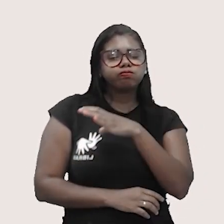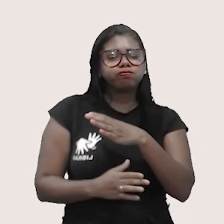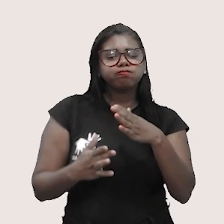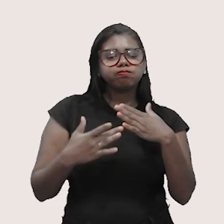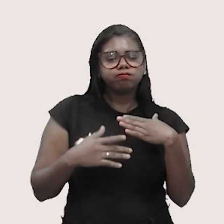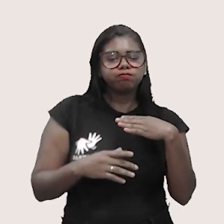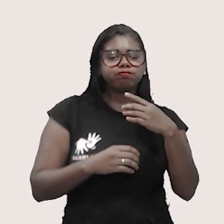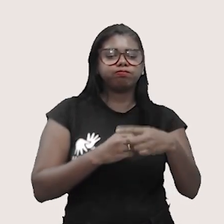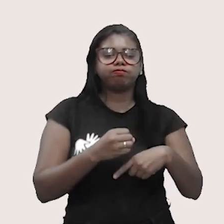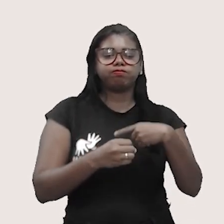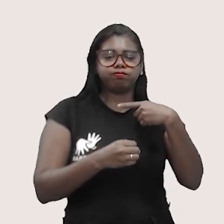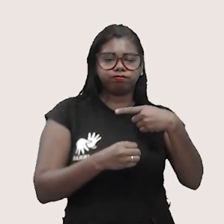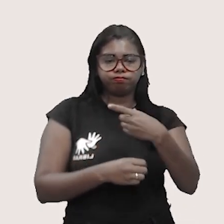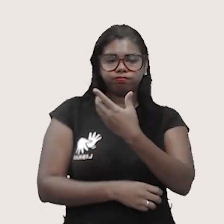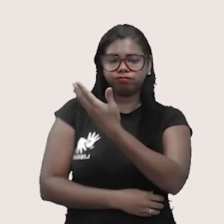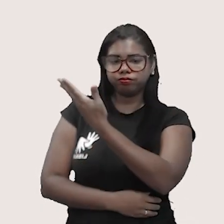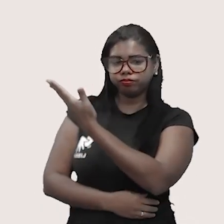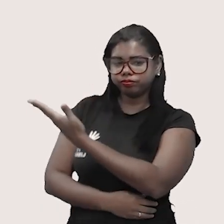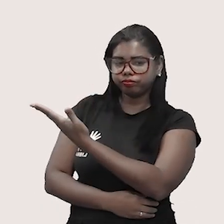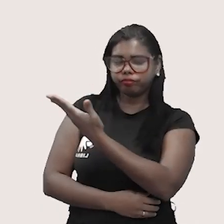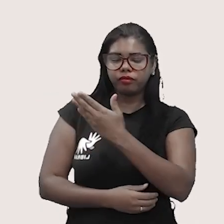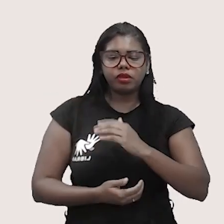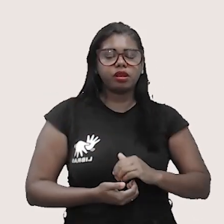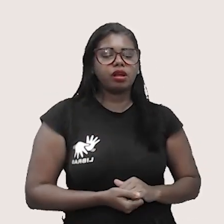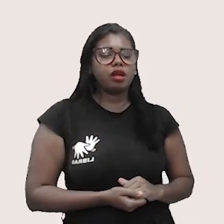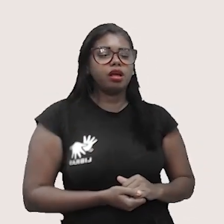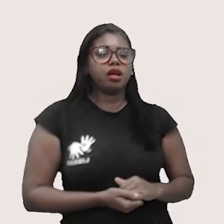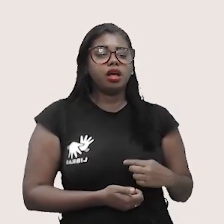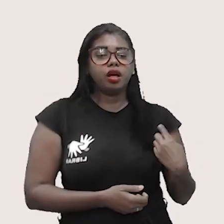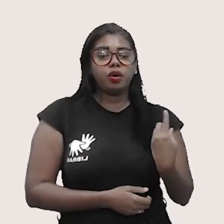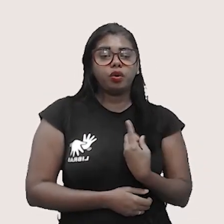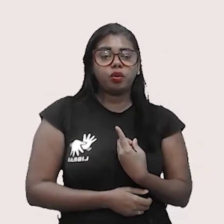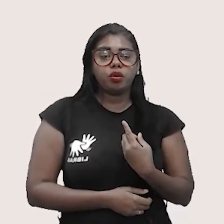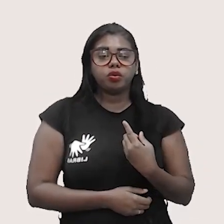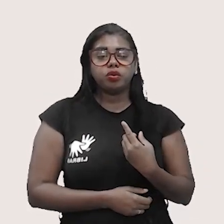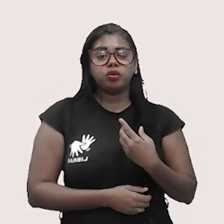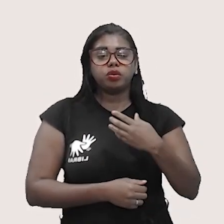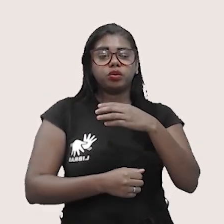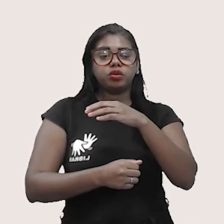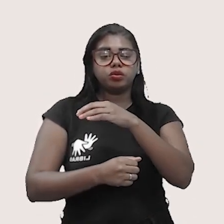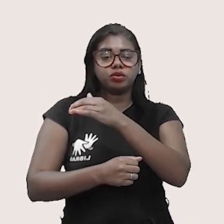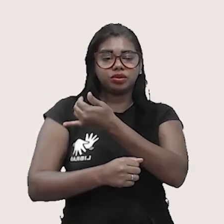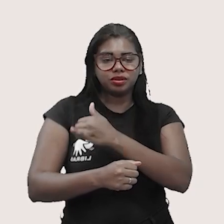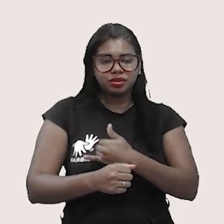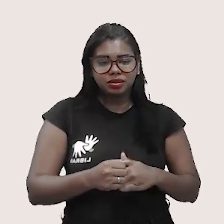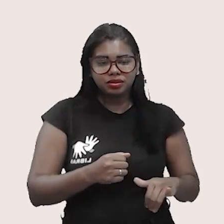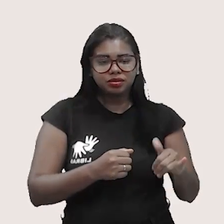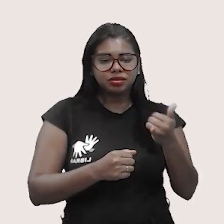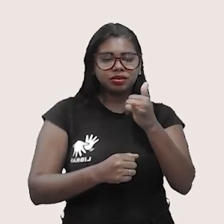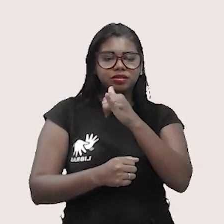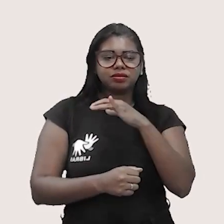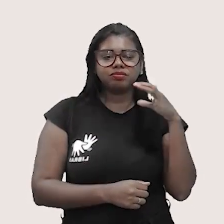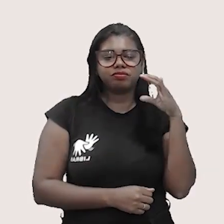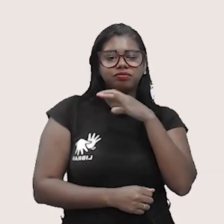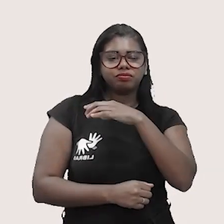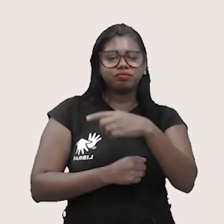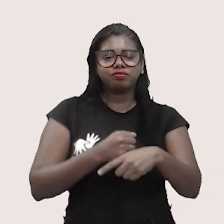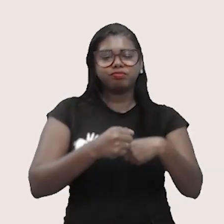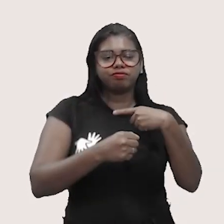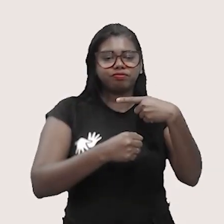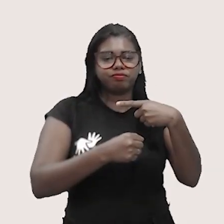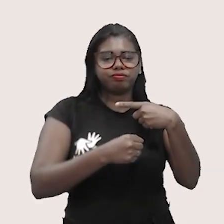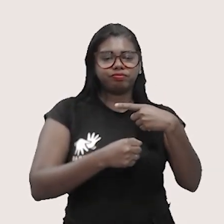negativo. Belezinha? Lembrando que quando a gente tira a energia, o calor ele é negativo.